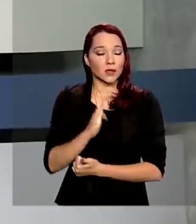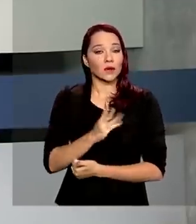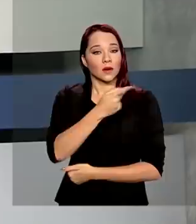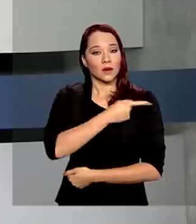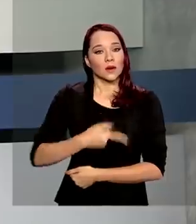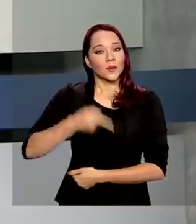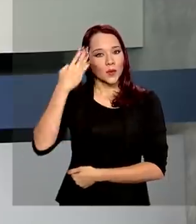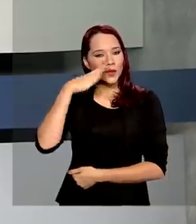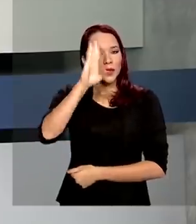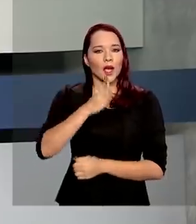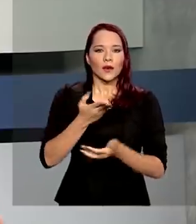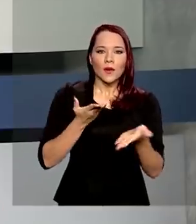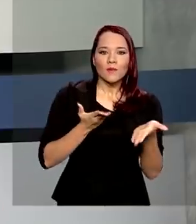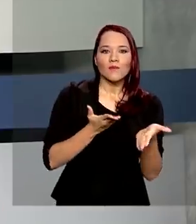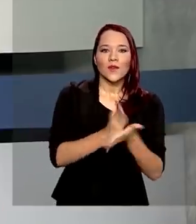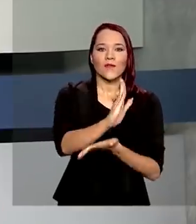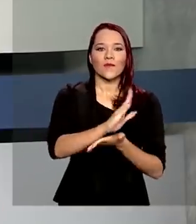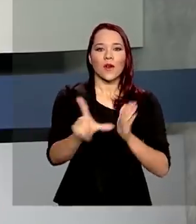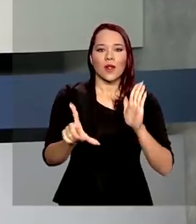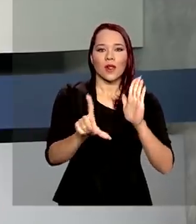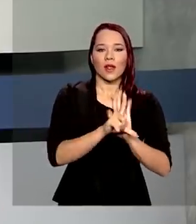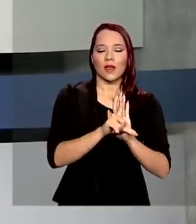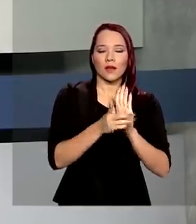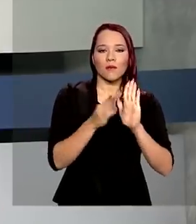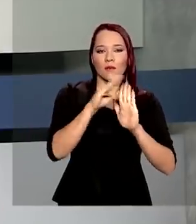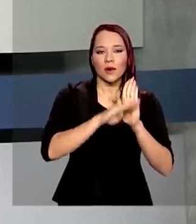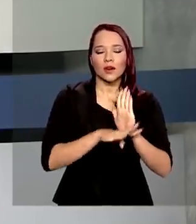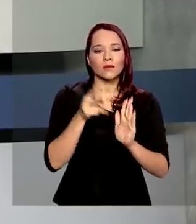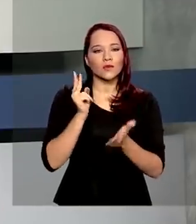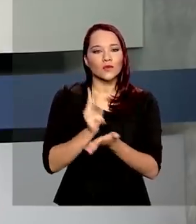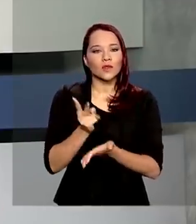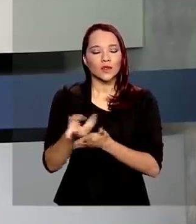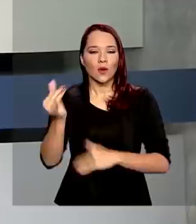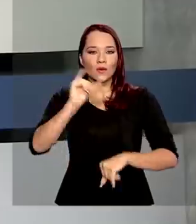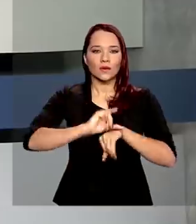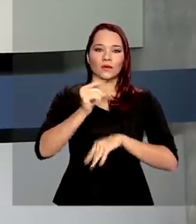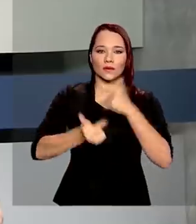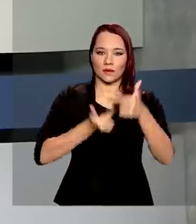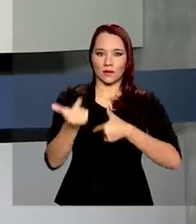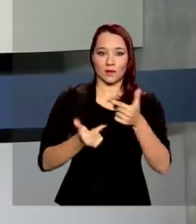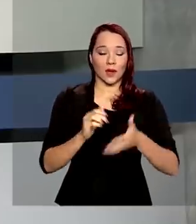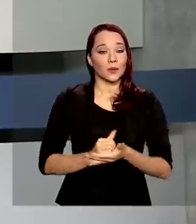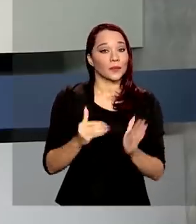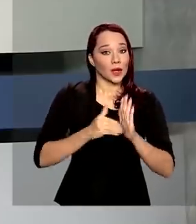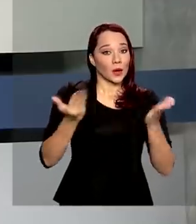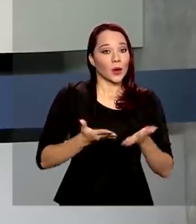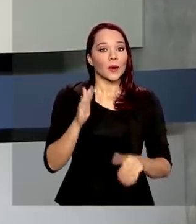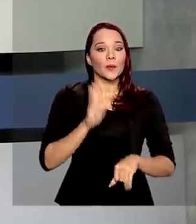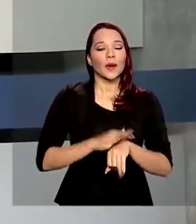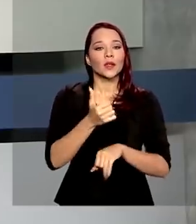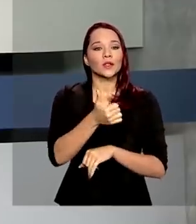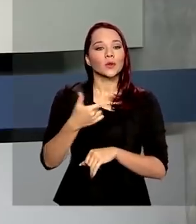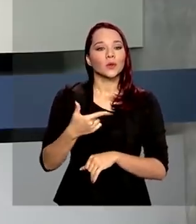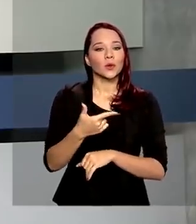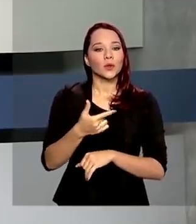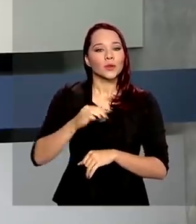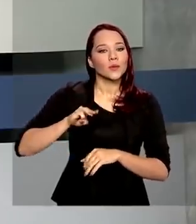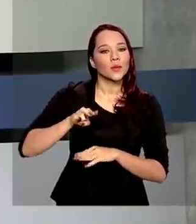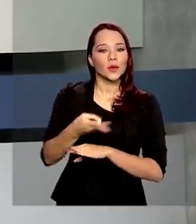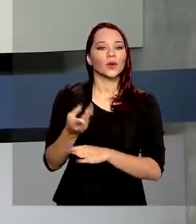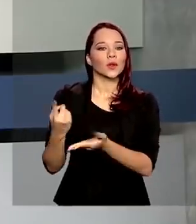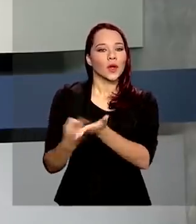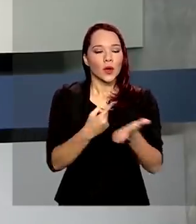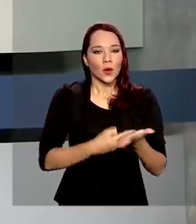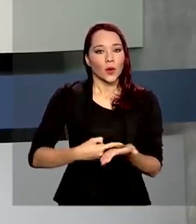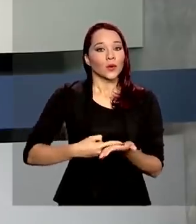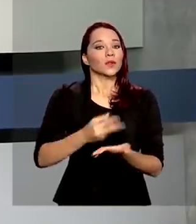Jair Bolsonaro sancionou a lei que criou o Programa de Manutenção de Postos de Trabalho. Até agora, mais de 12 milhões de acordos